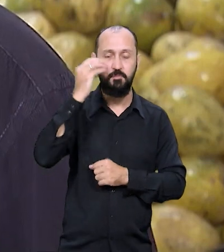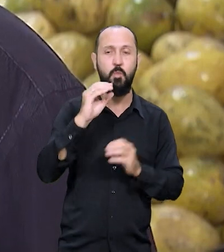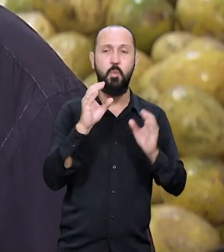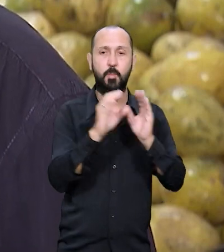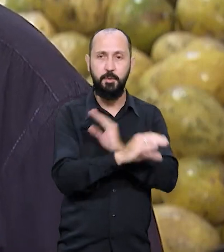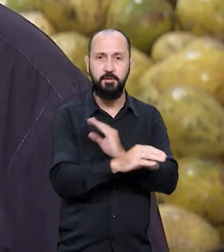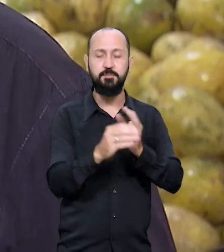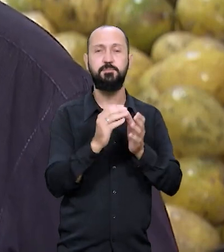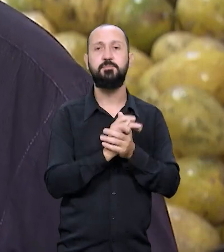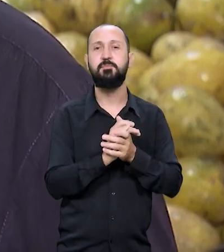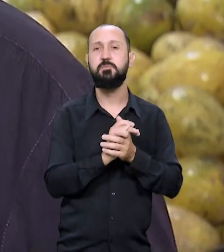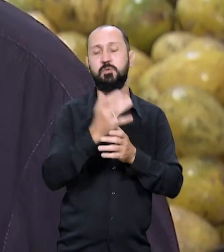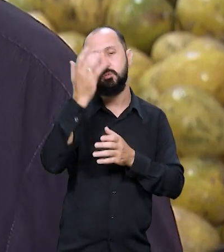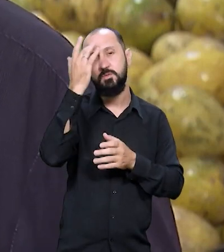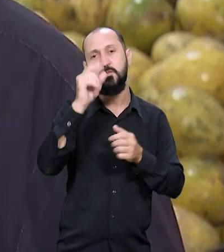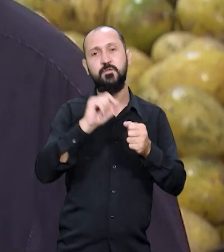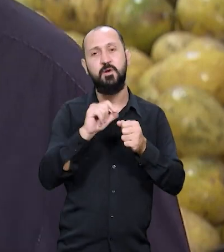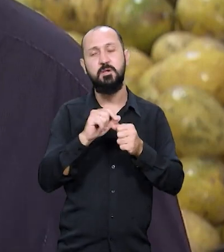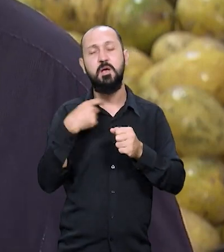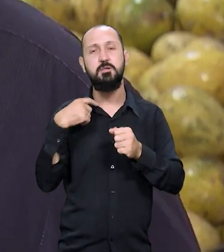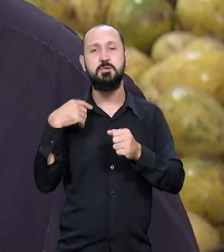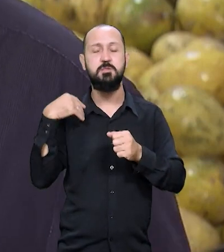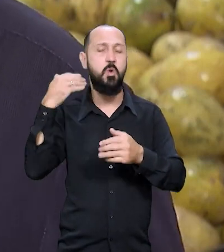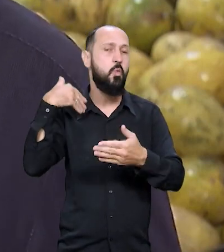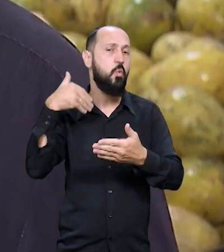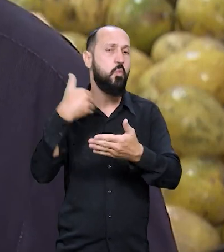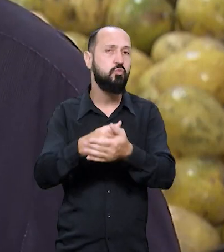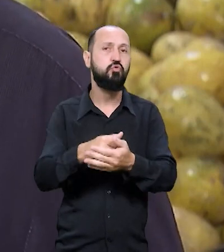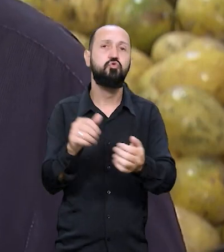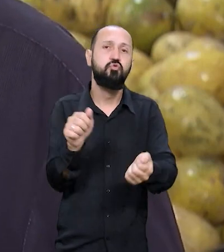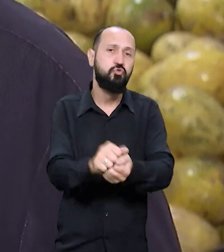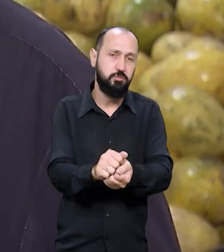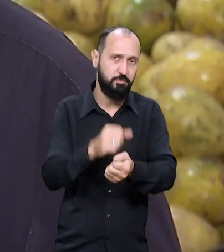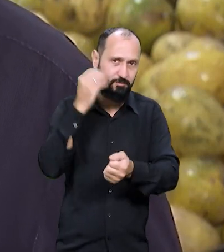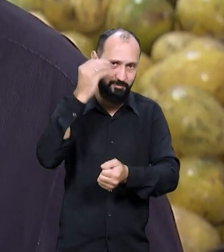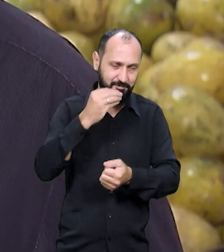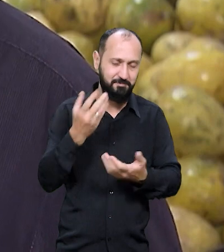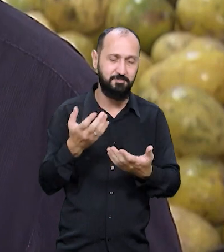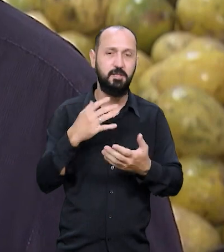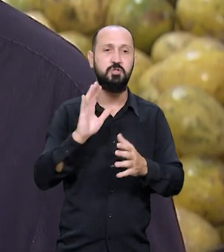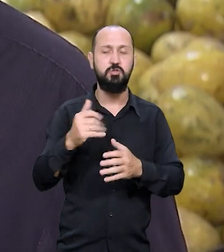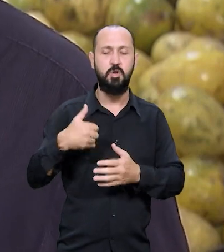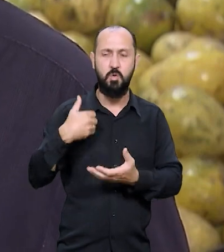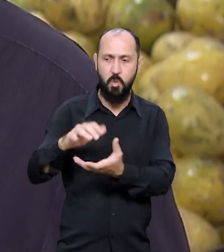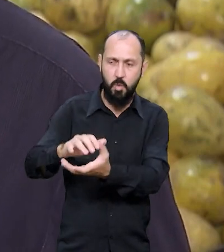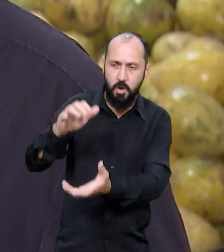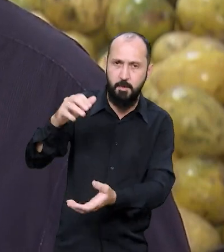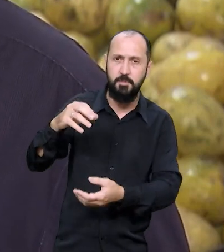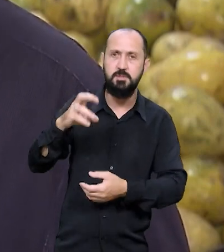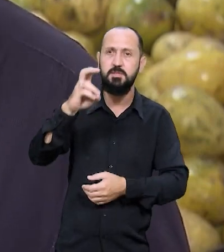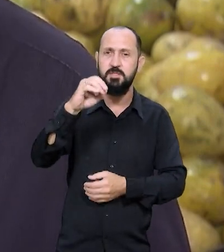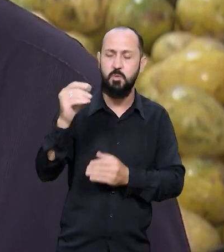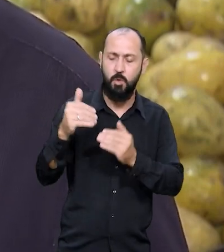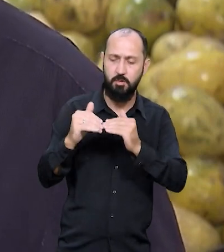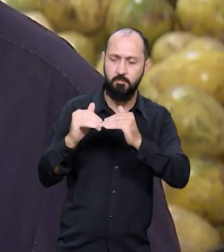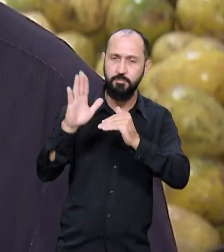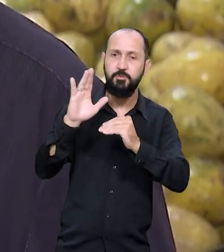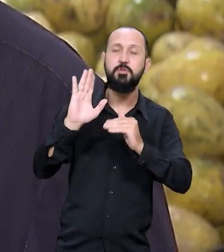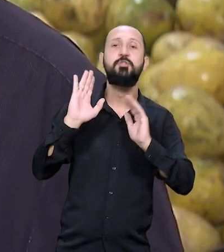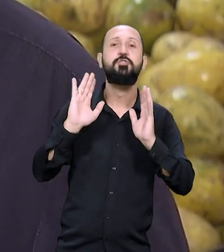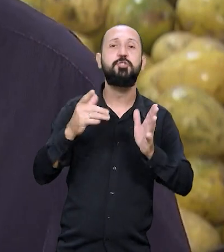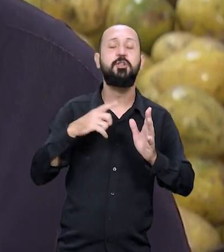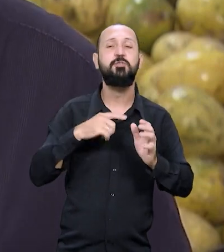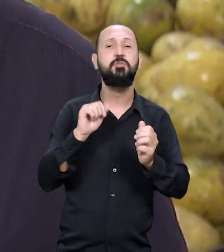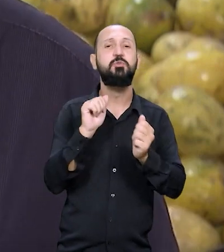experiência completa, não fazem essa bagagem completa. E já uma pessoa idosa, com seus 50 para